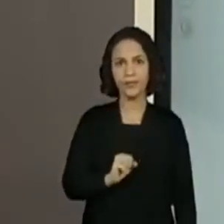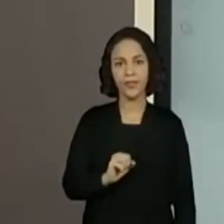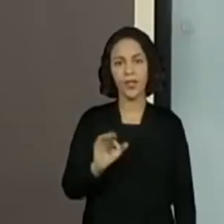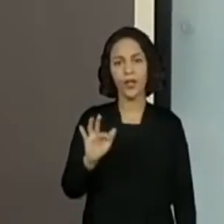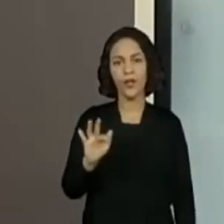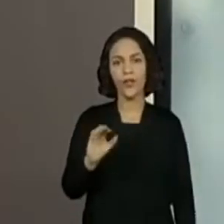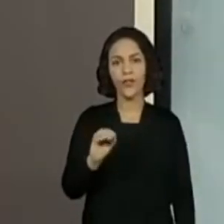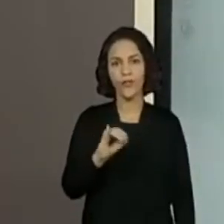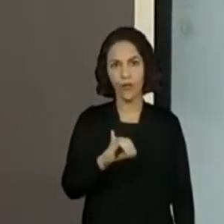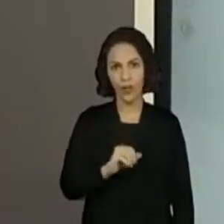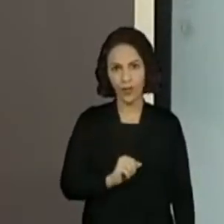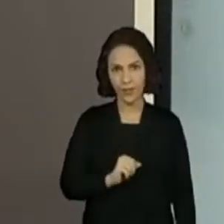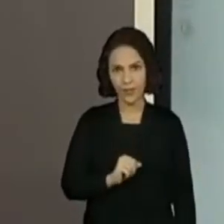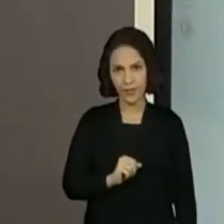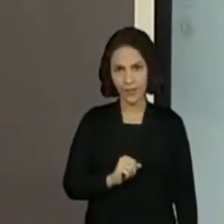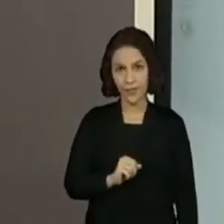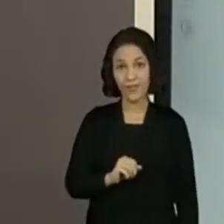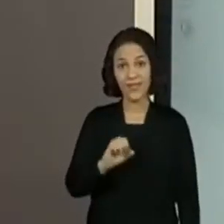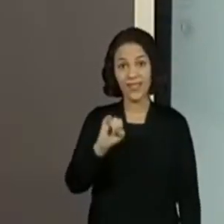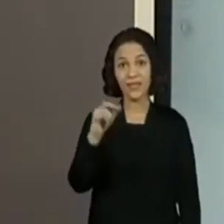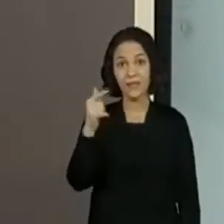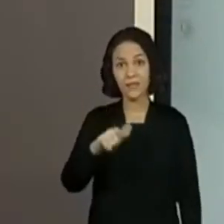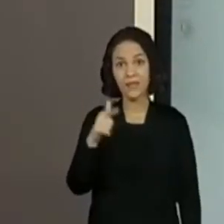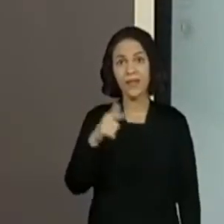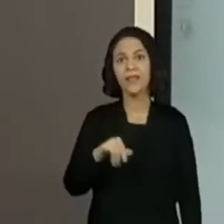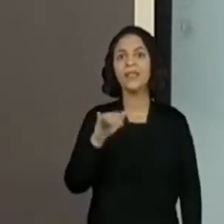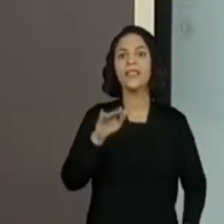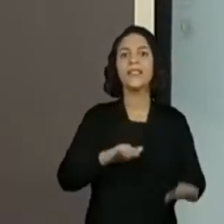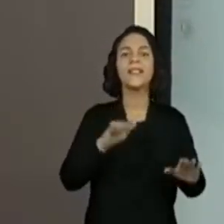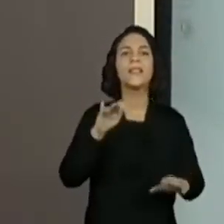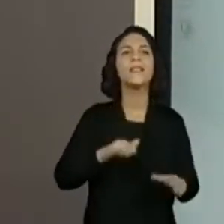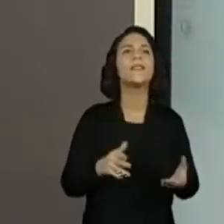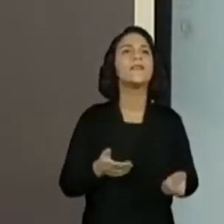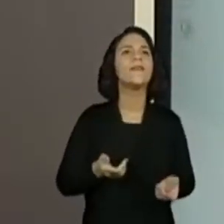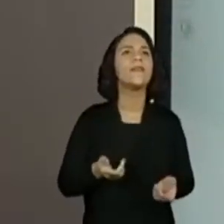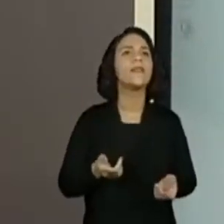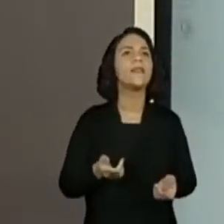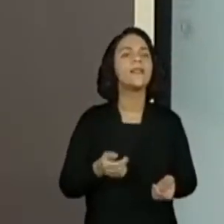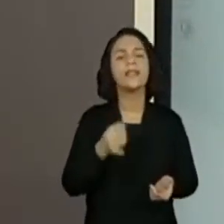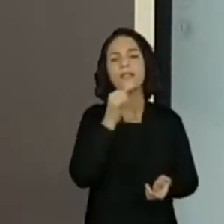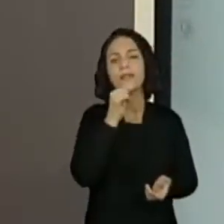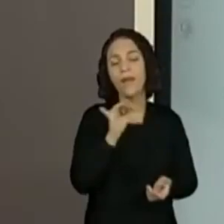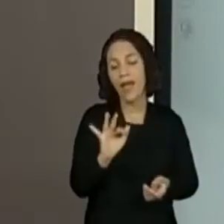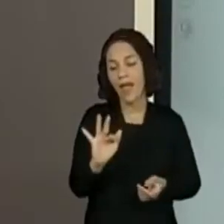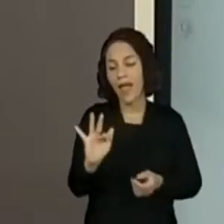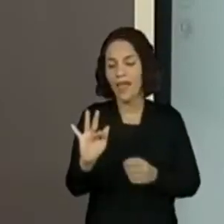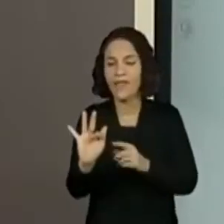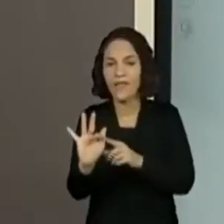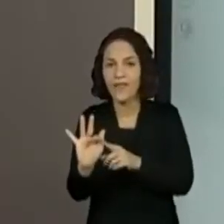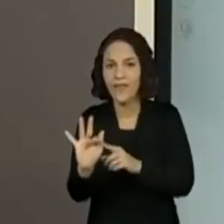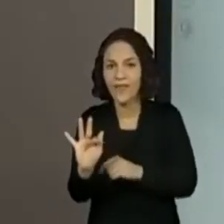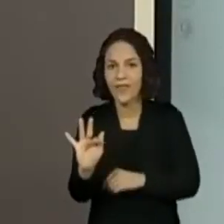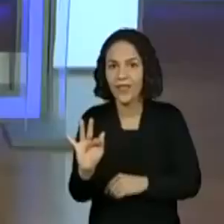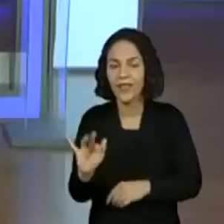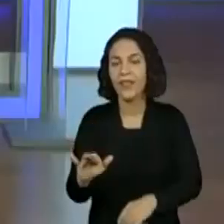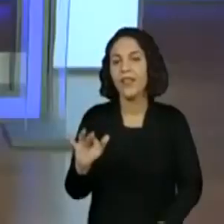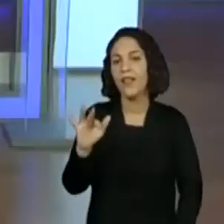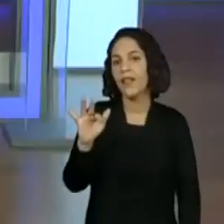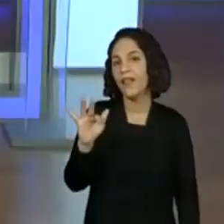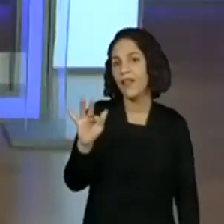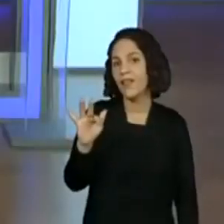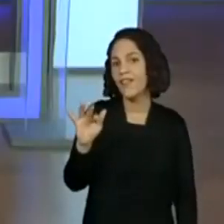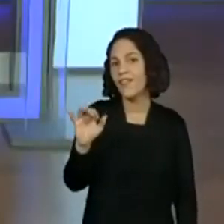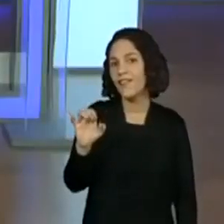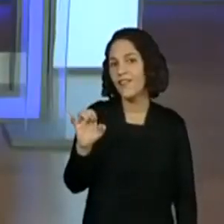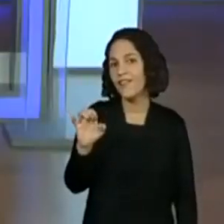Poxa vida, se tivessem mais nomes, muitas vezes Fernanda, o F do Fernanda. Tem. Tem. A